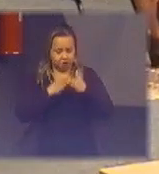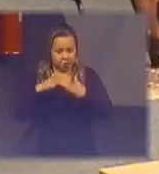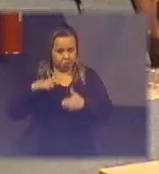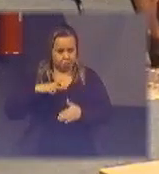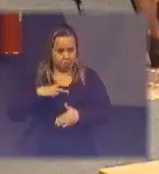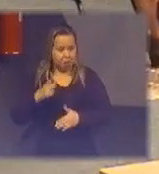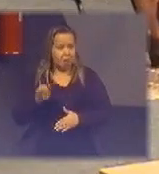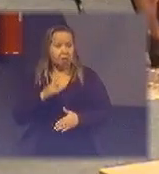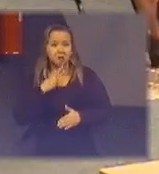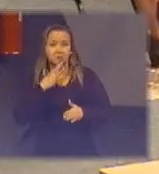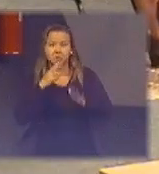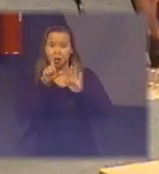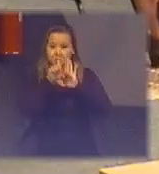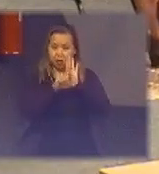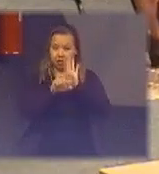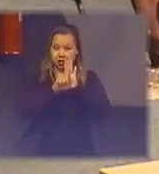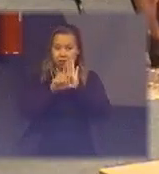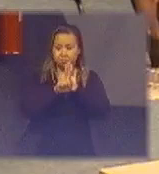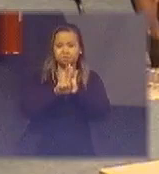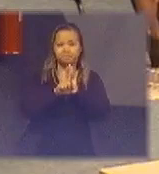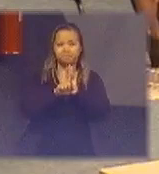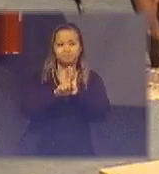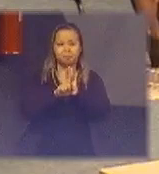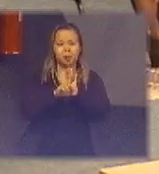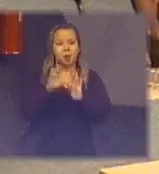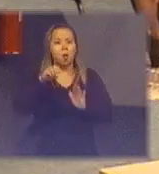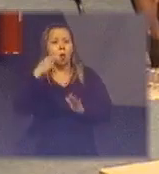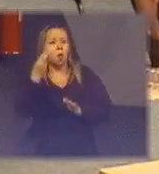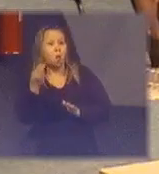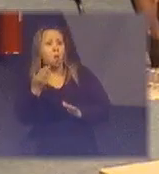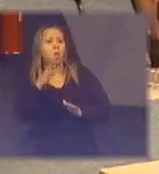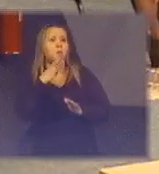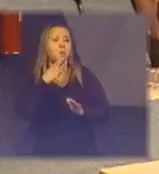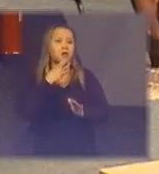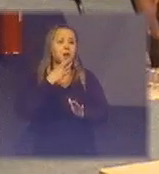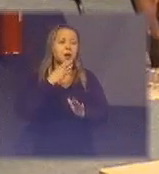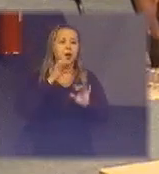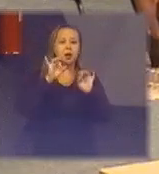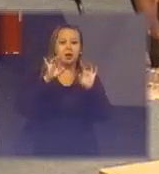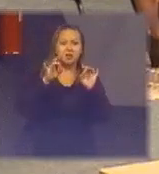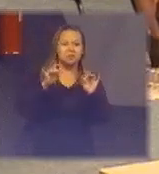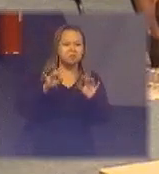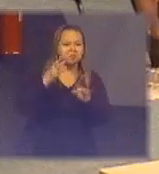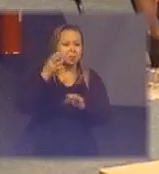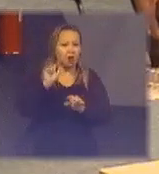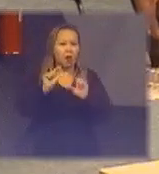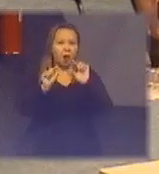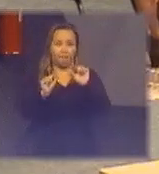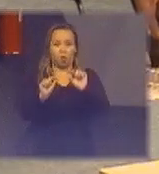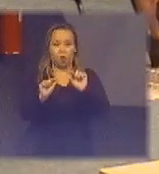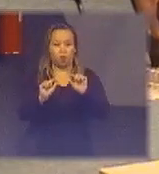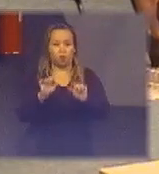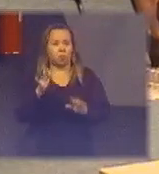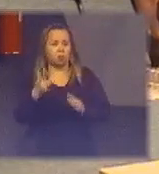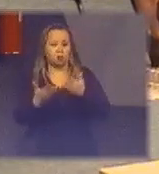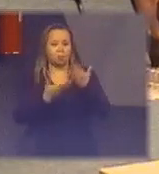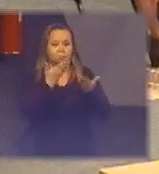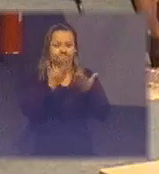regulamentação ou quando eles conhecem a regulamentação é um segmento é um recorte da regulamentação e não sabem da interação